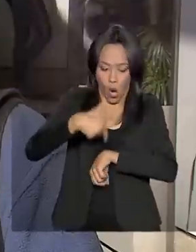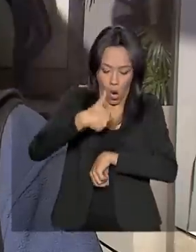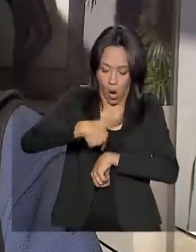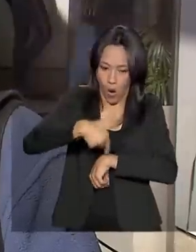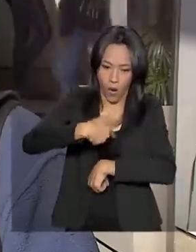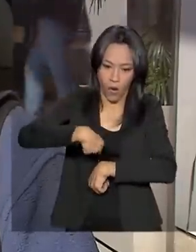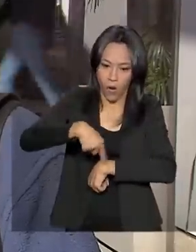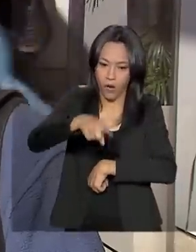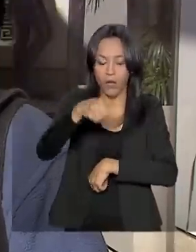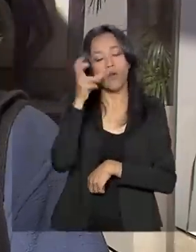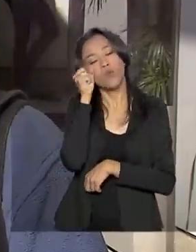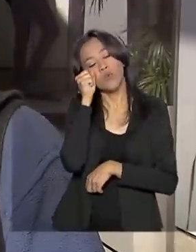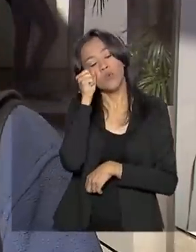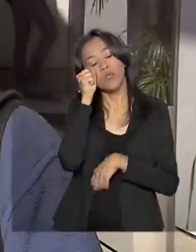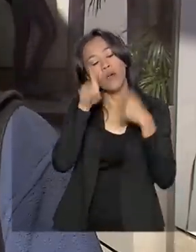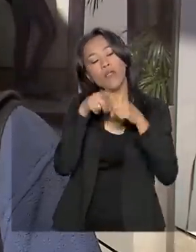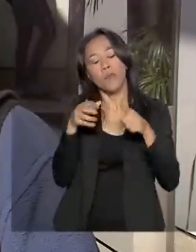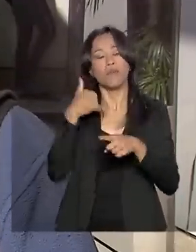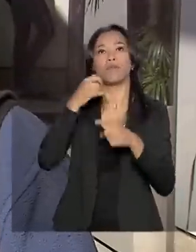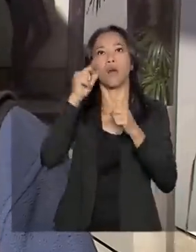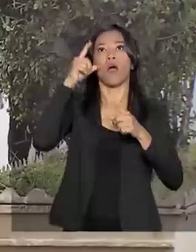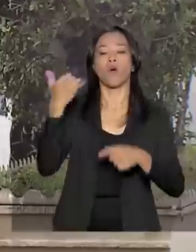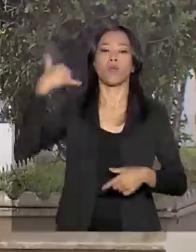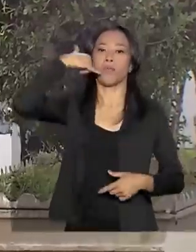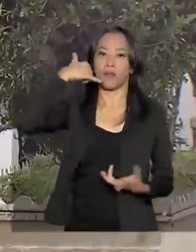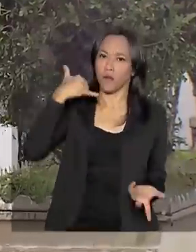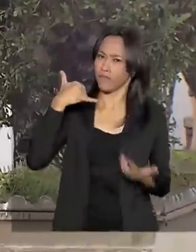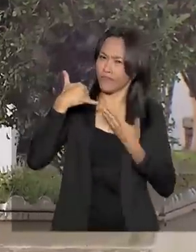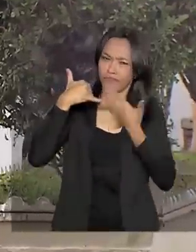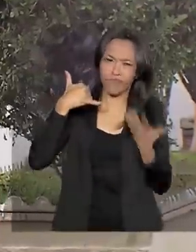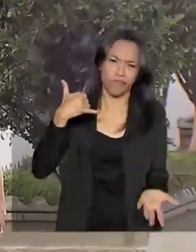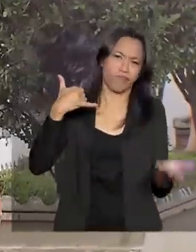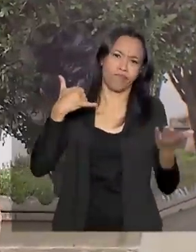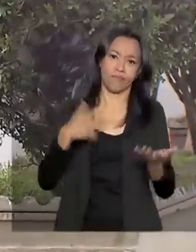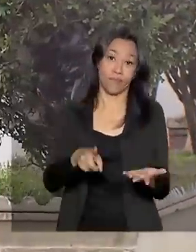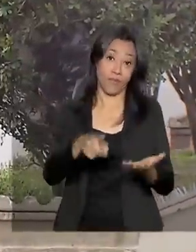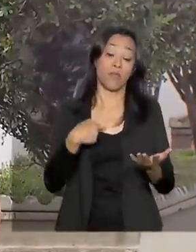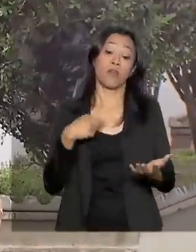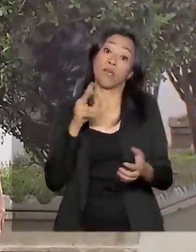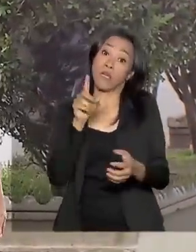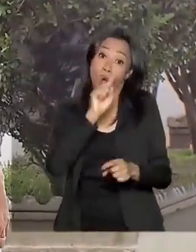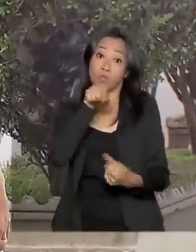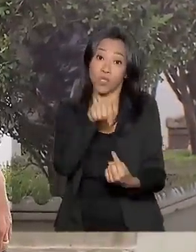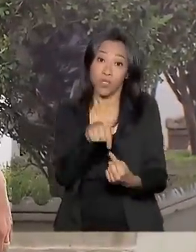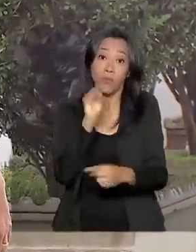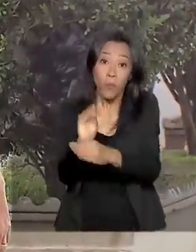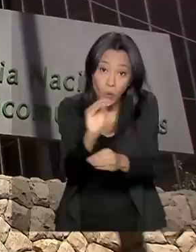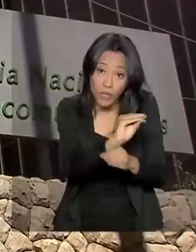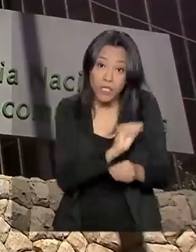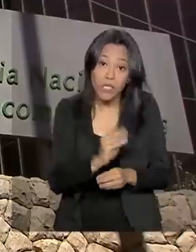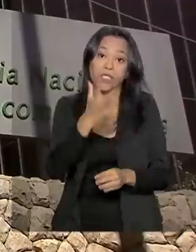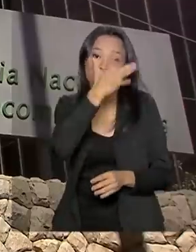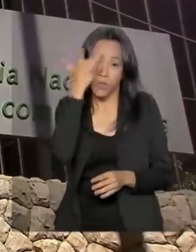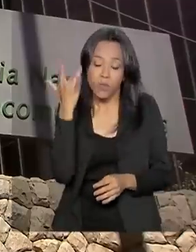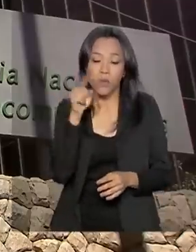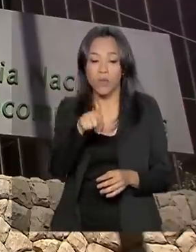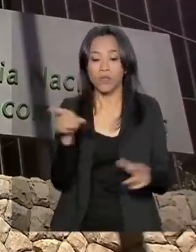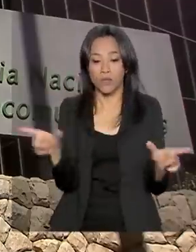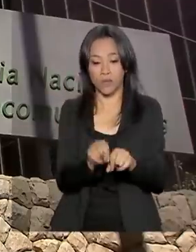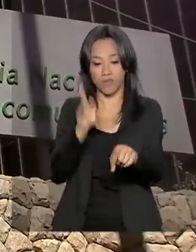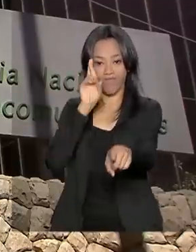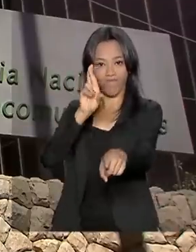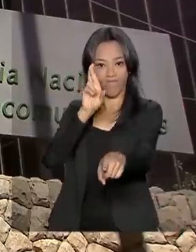derda, eu já estava dormindo e eles me ligaram e eu tive que acordar. Para proteger os consumidores com ligações indesejadas, a Agência